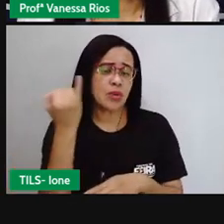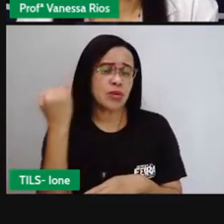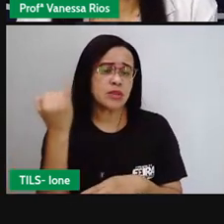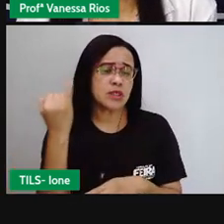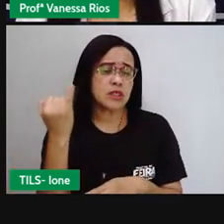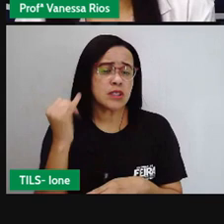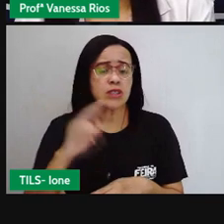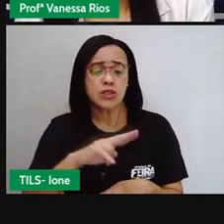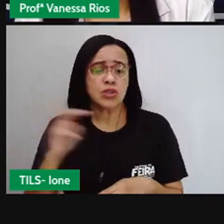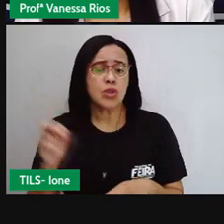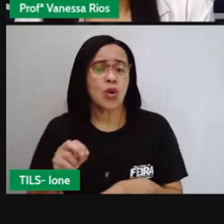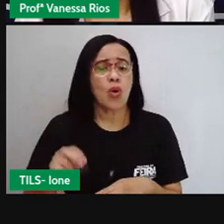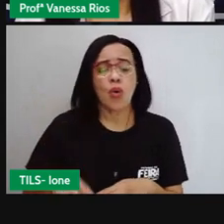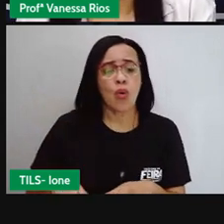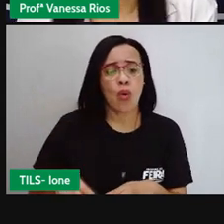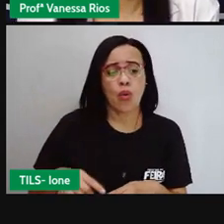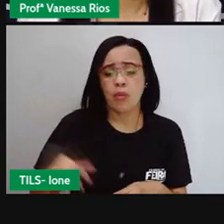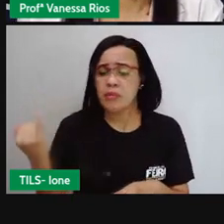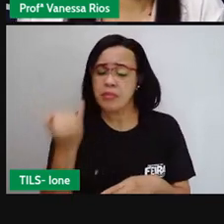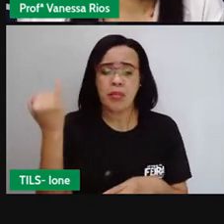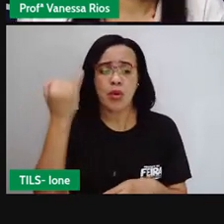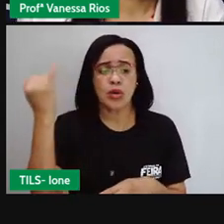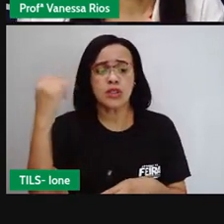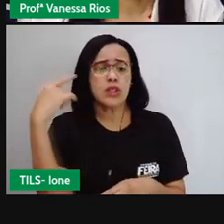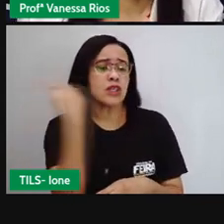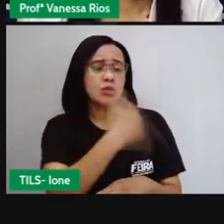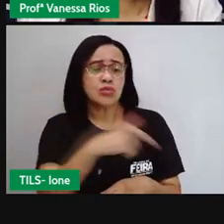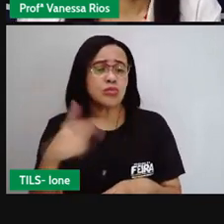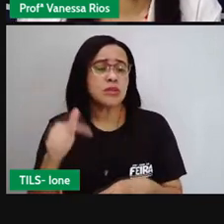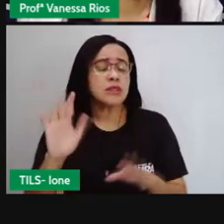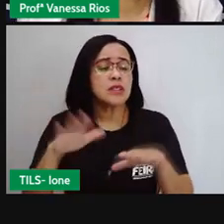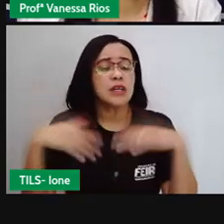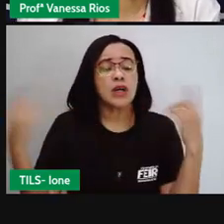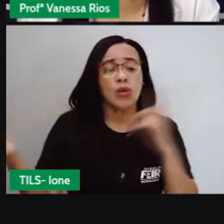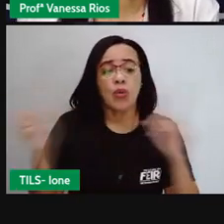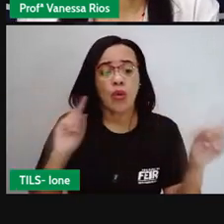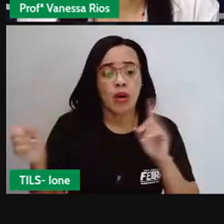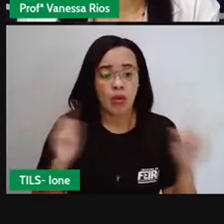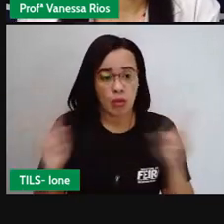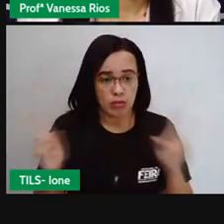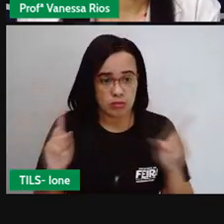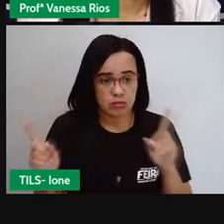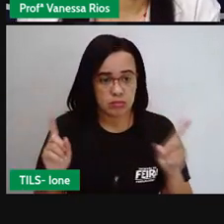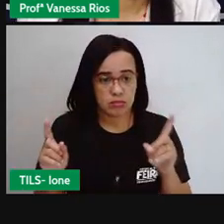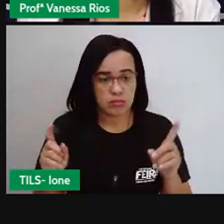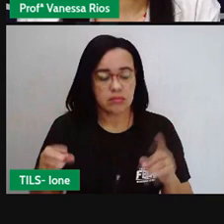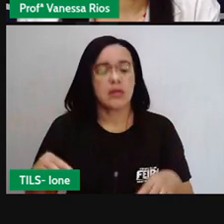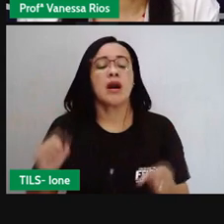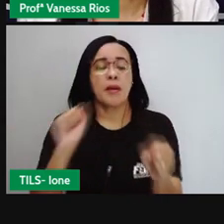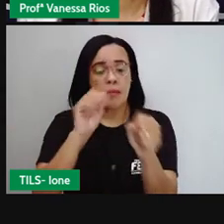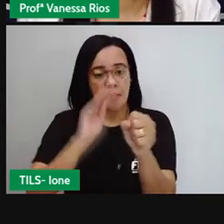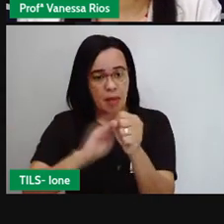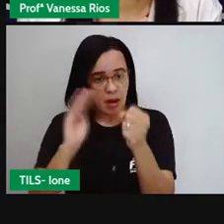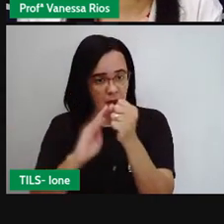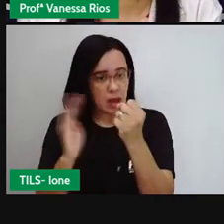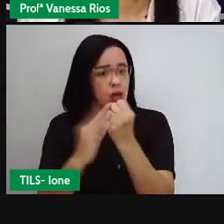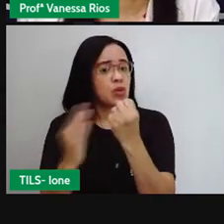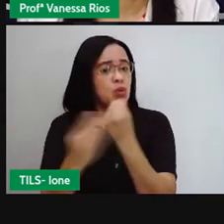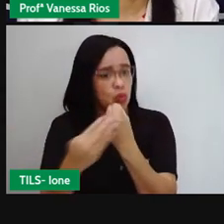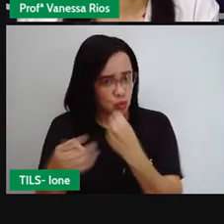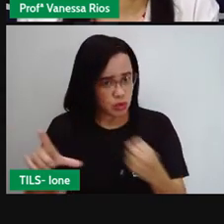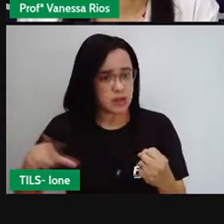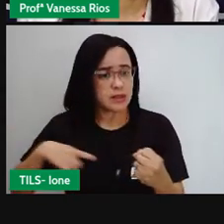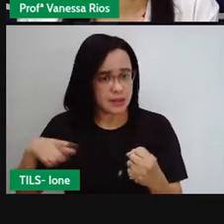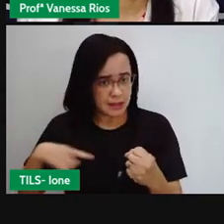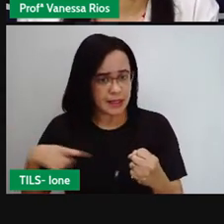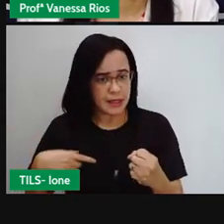Talvez alguns bairros, né? Ou outros pontos turísticos também poderiam aí aparecer. Mas aí é bom a gente pensar na